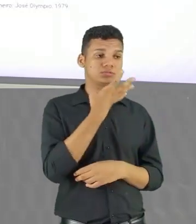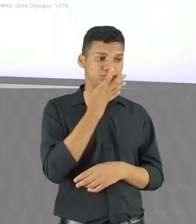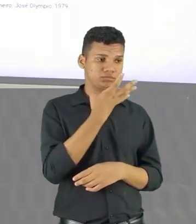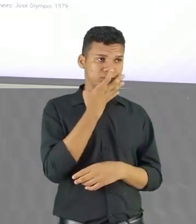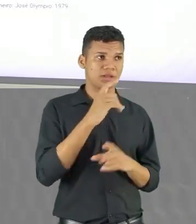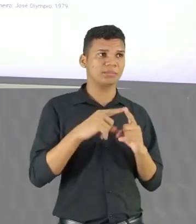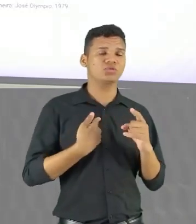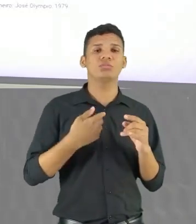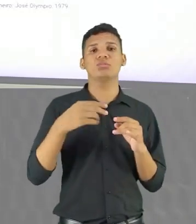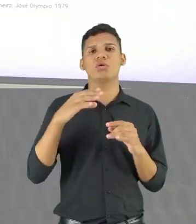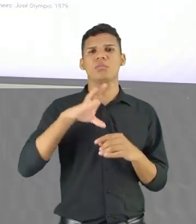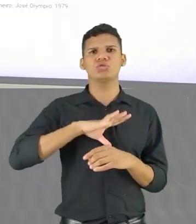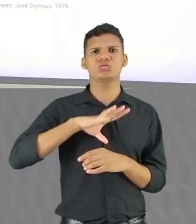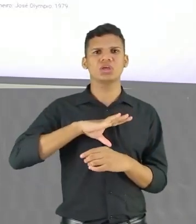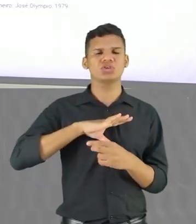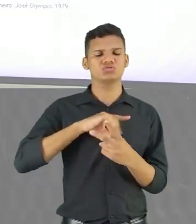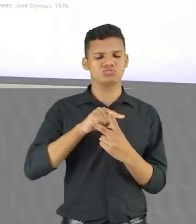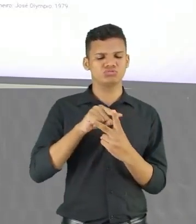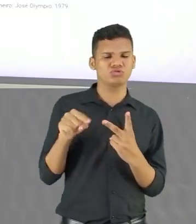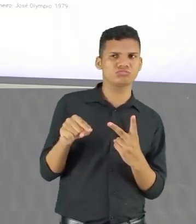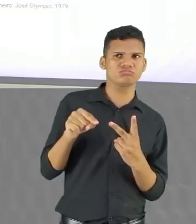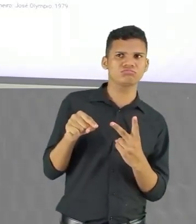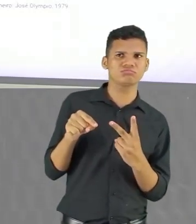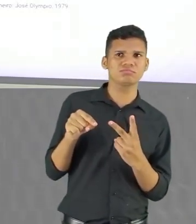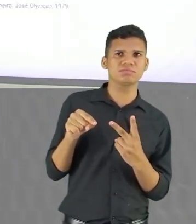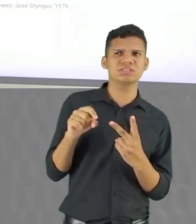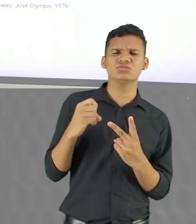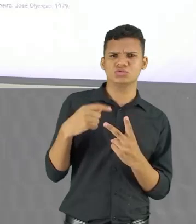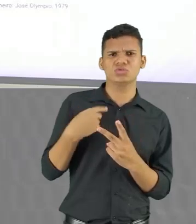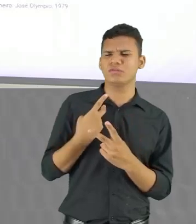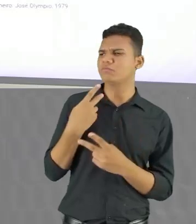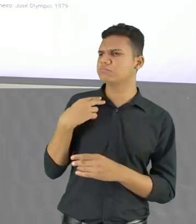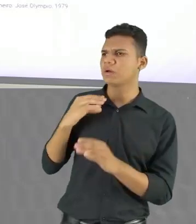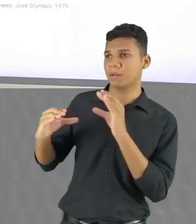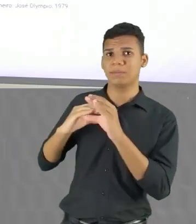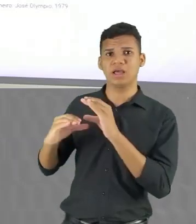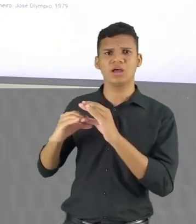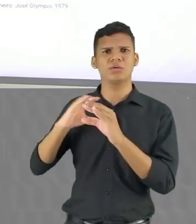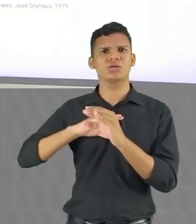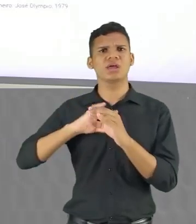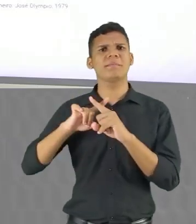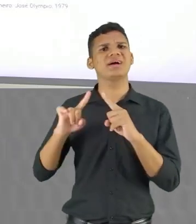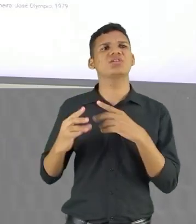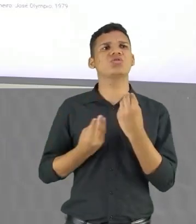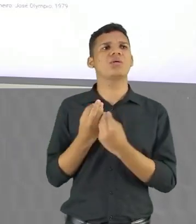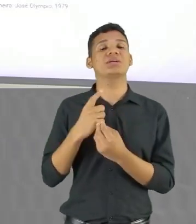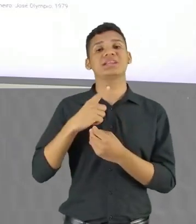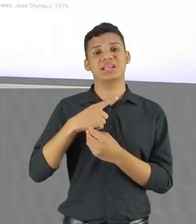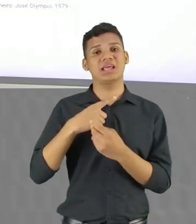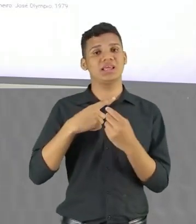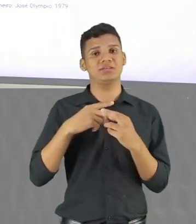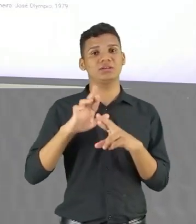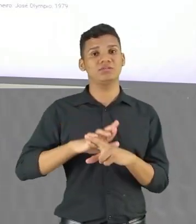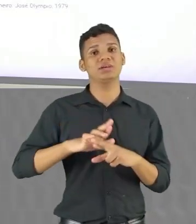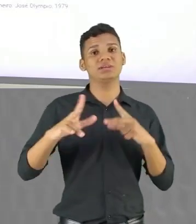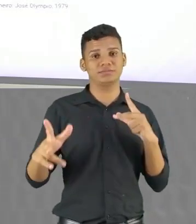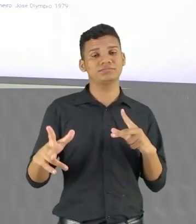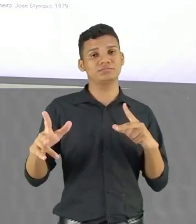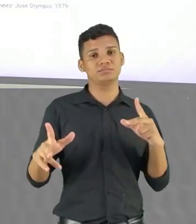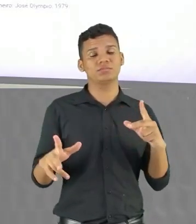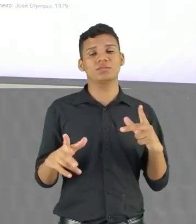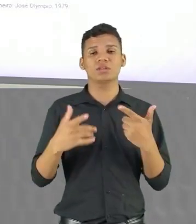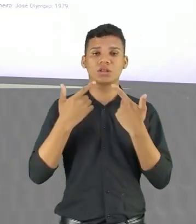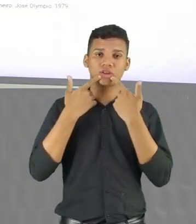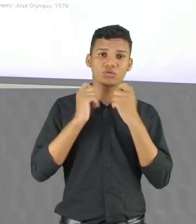português são dois. A gente não fala a mesma língua, mas por que o português são dois? Então é nessa perspectiva dessa variação linguística. E ele fala o português são